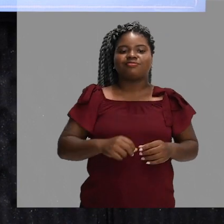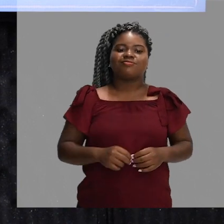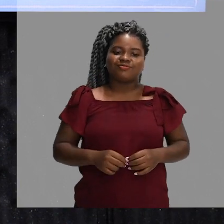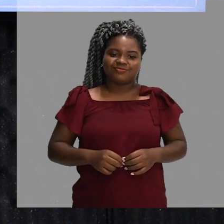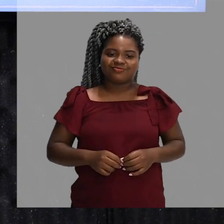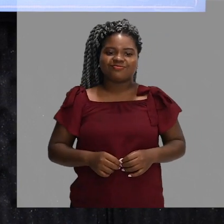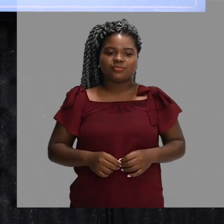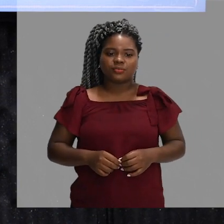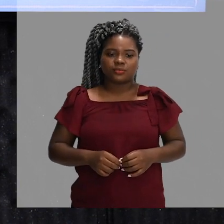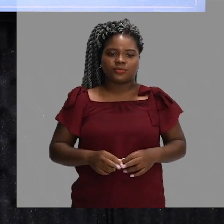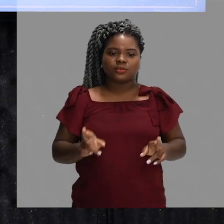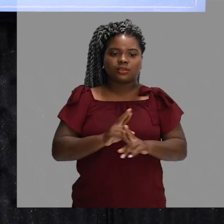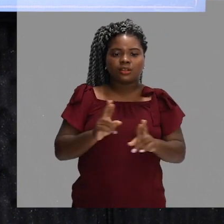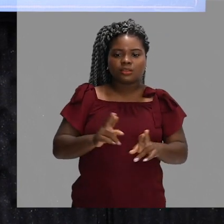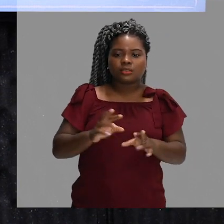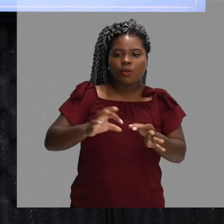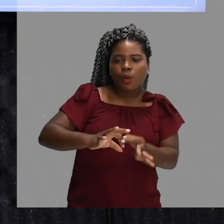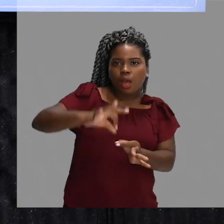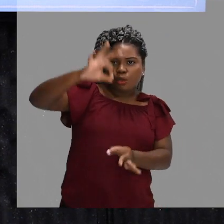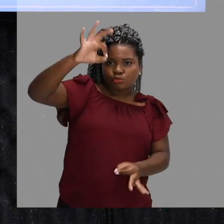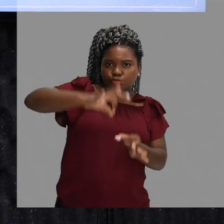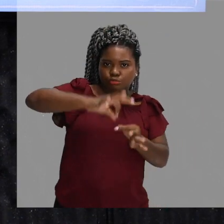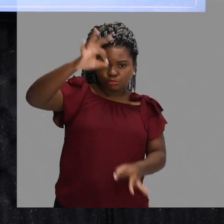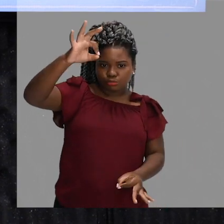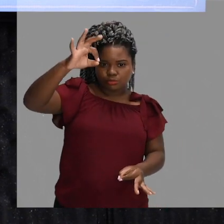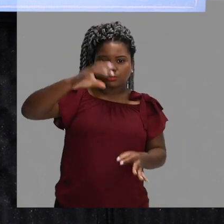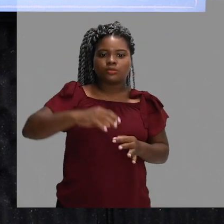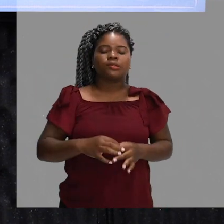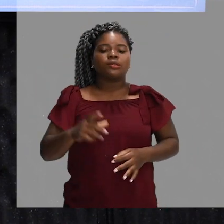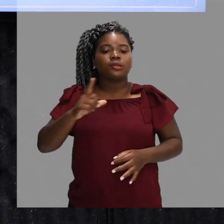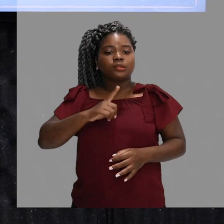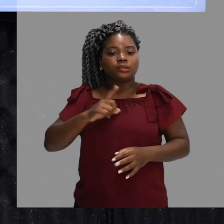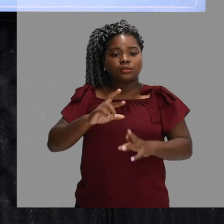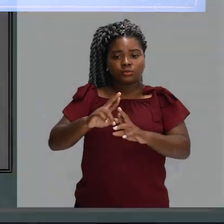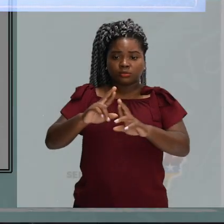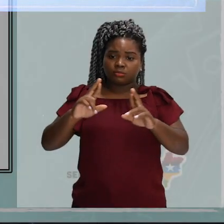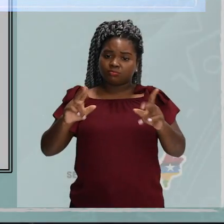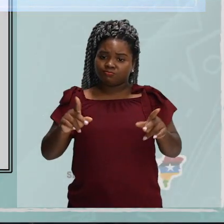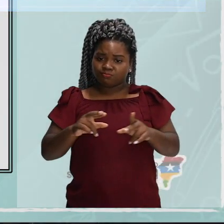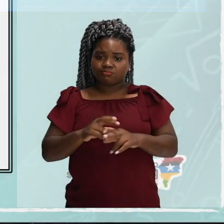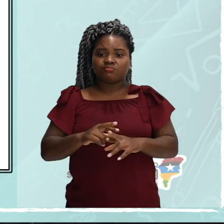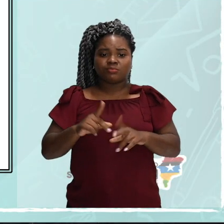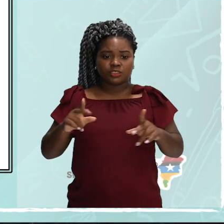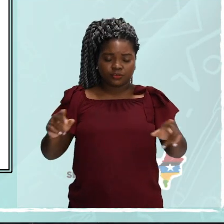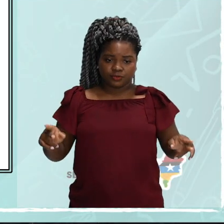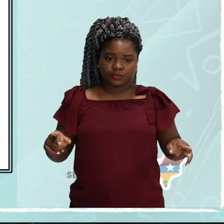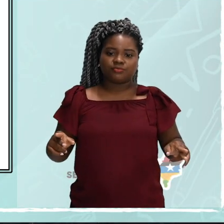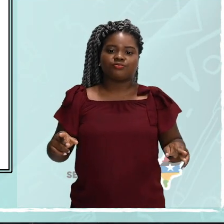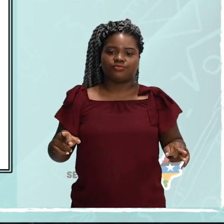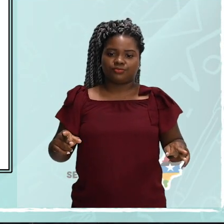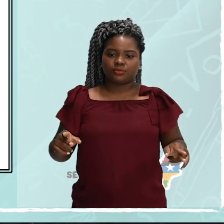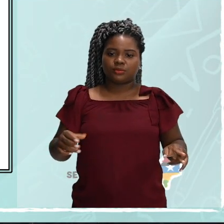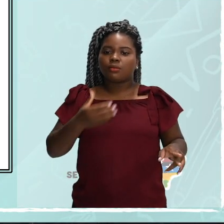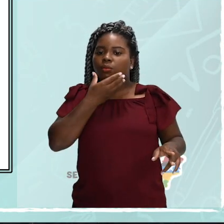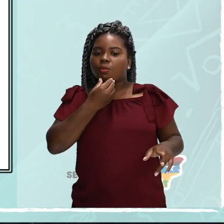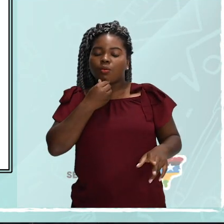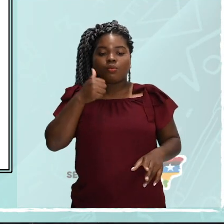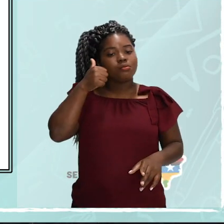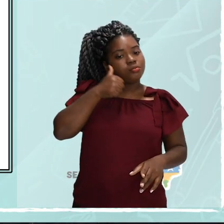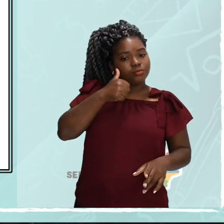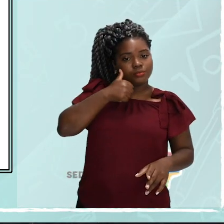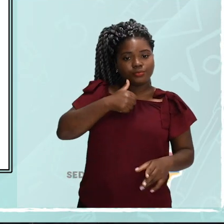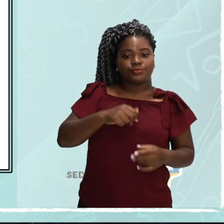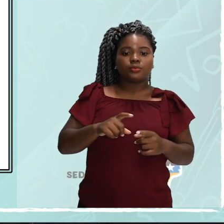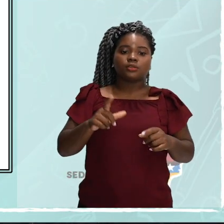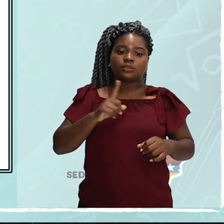Em relação à altura da rede, nós temos uma variação aí entre os sexos, tá certo? A rede é colocada verticalmente sobre a linha